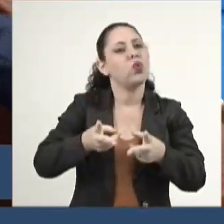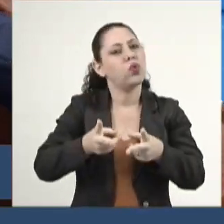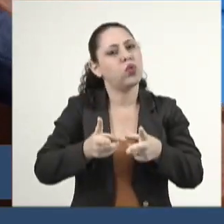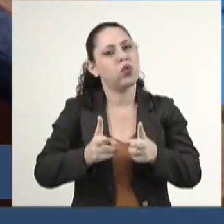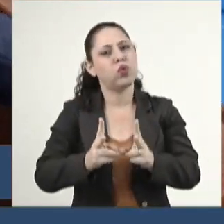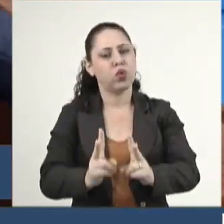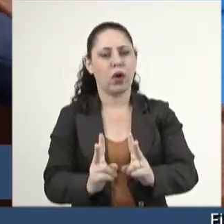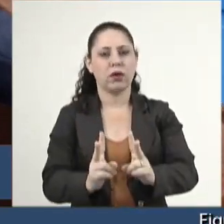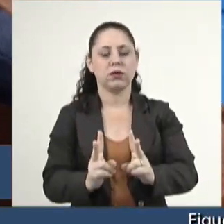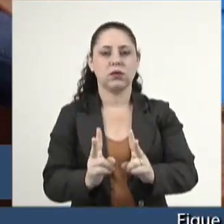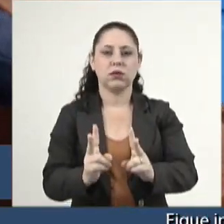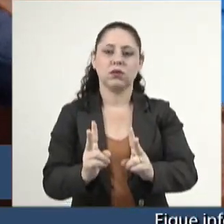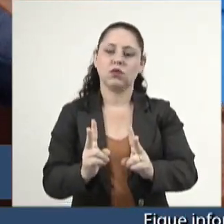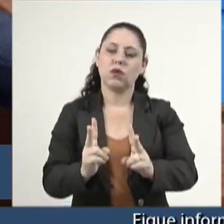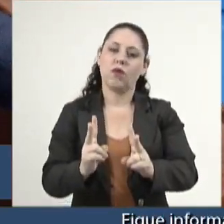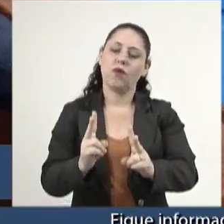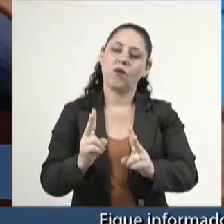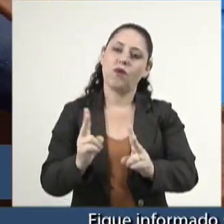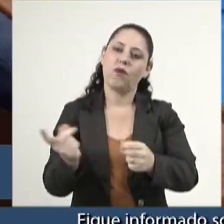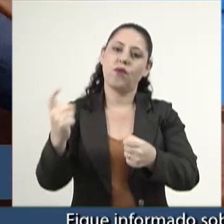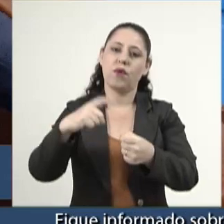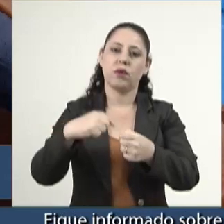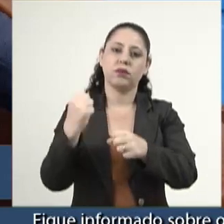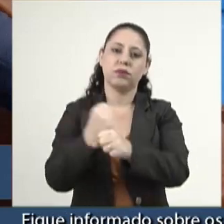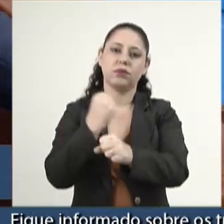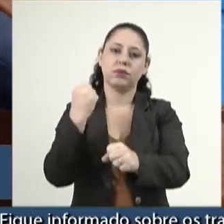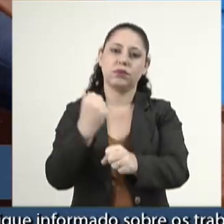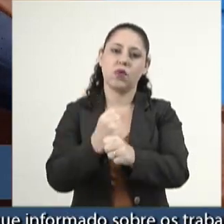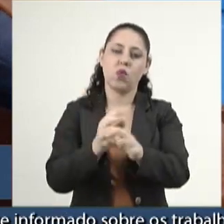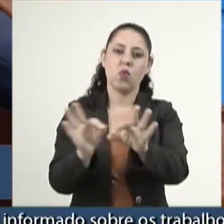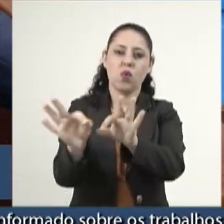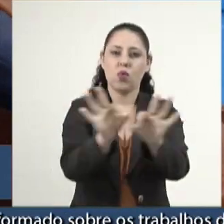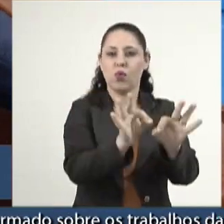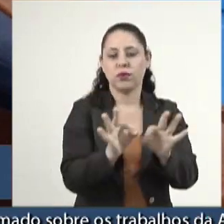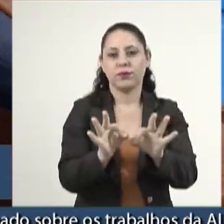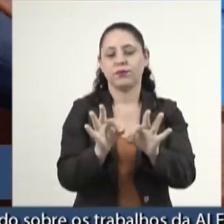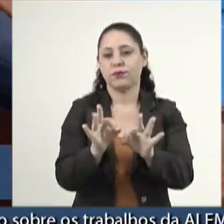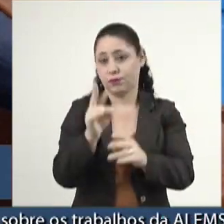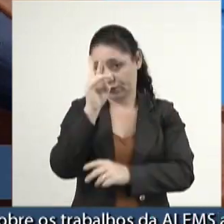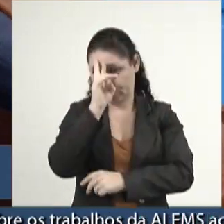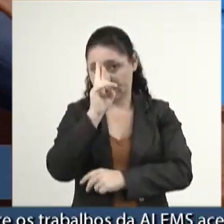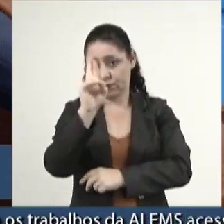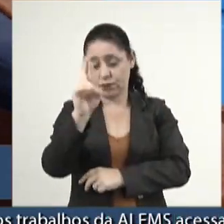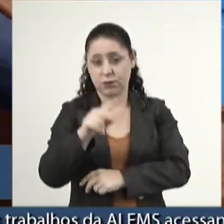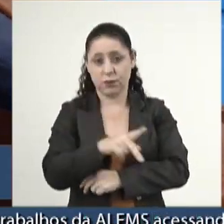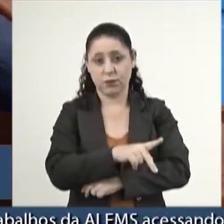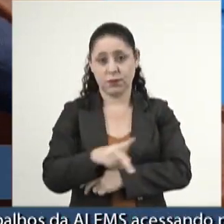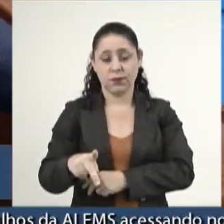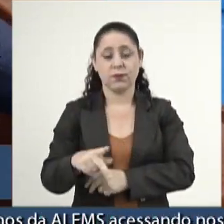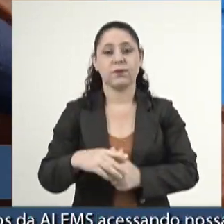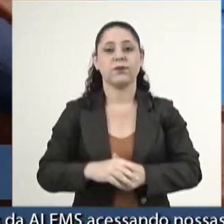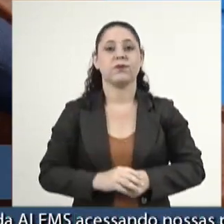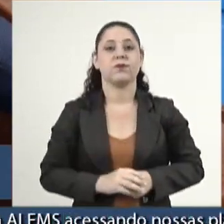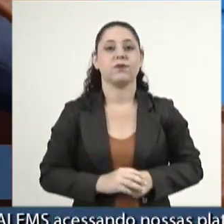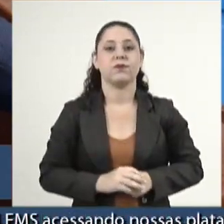processo de reconstrução do país, liderado pelo nosso presidente da República.